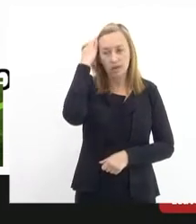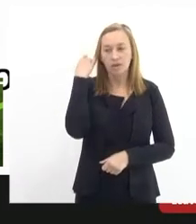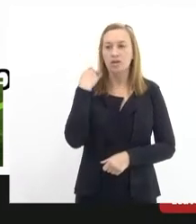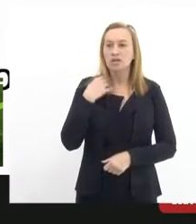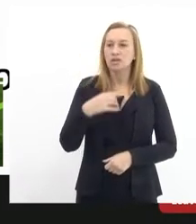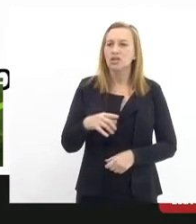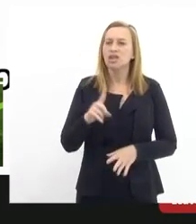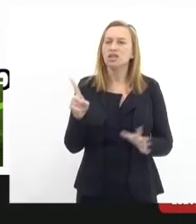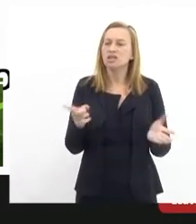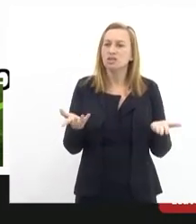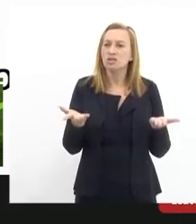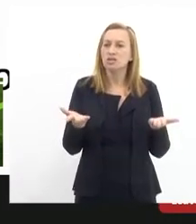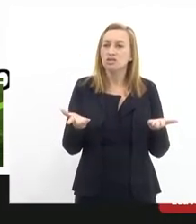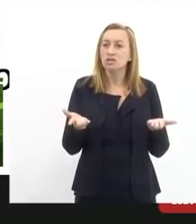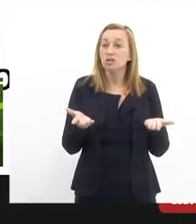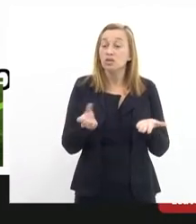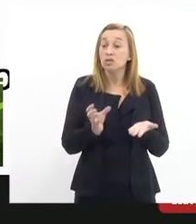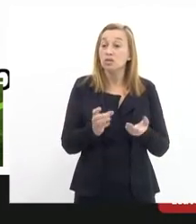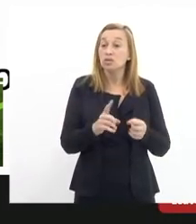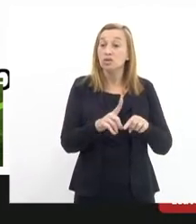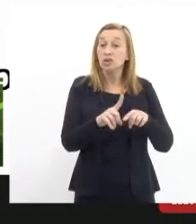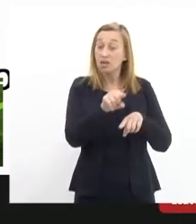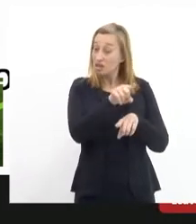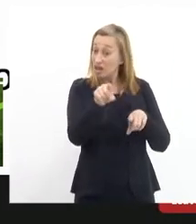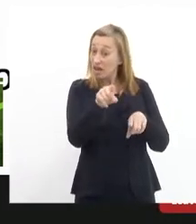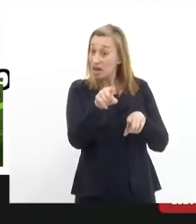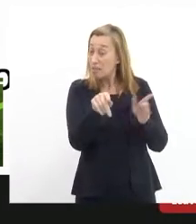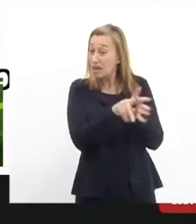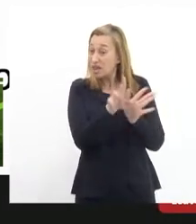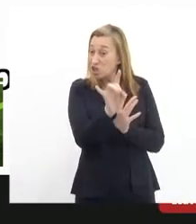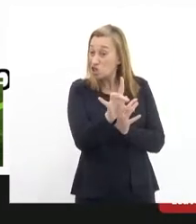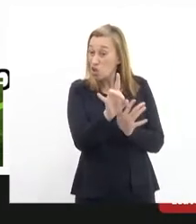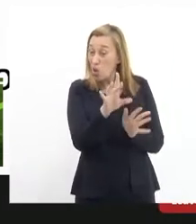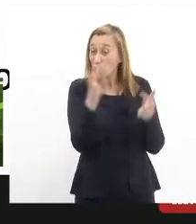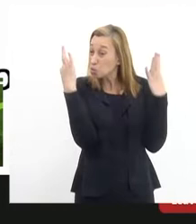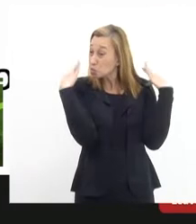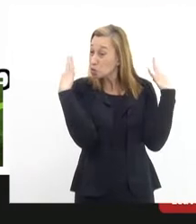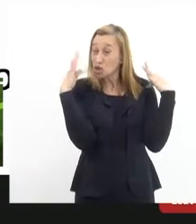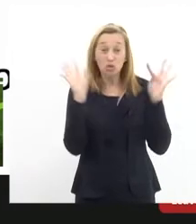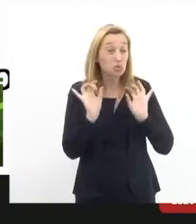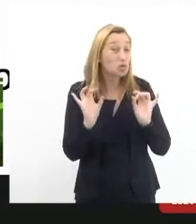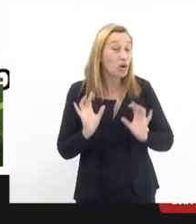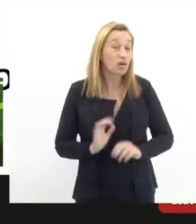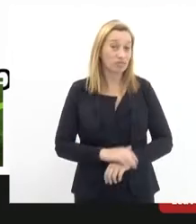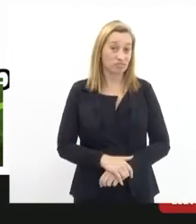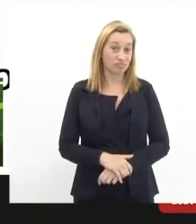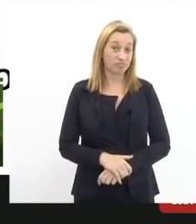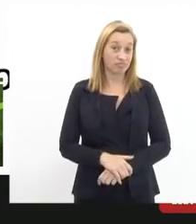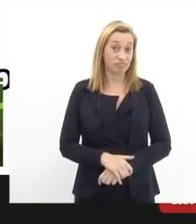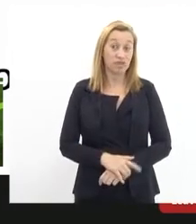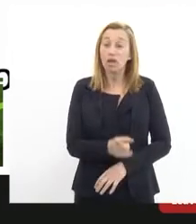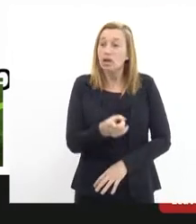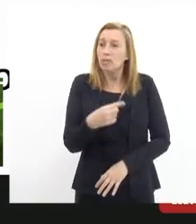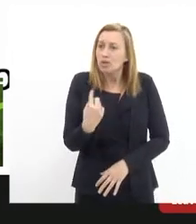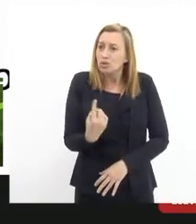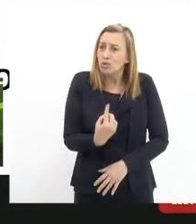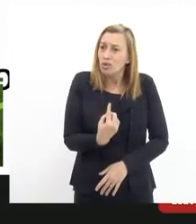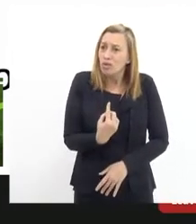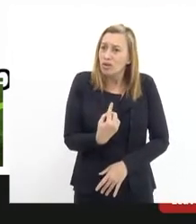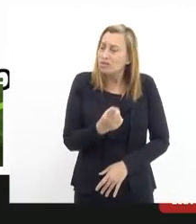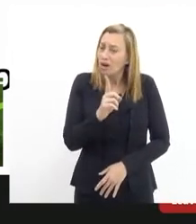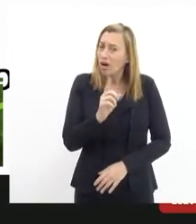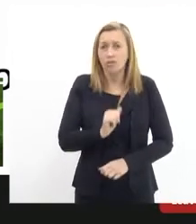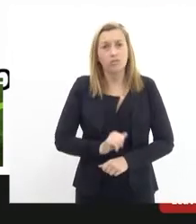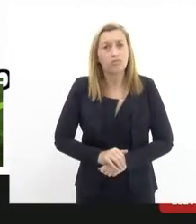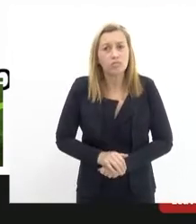esses instrumentos são instrumentos turísticos, eminentemente turísticos. E, no nosso caso, não é isso.